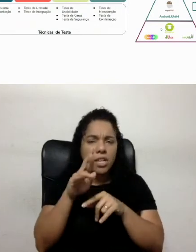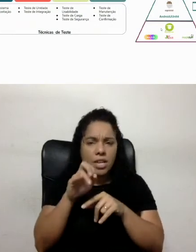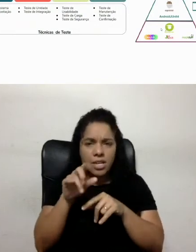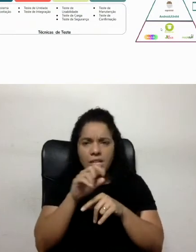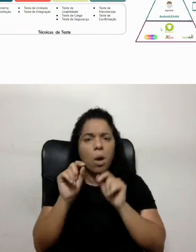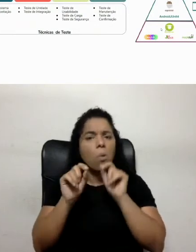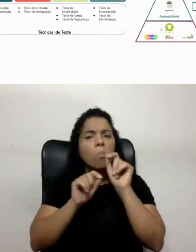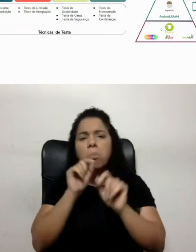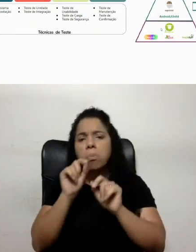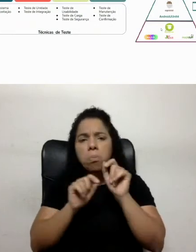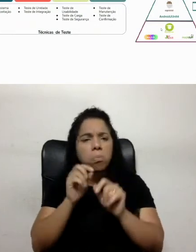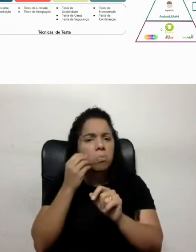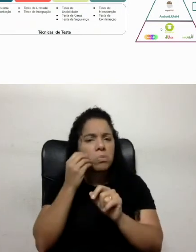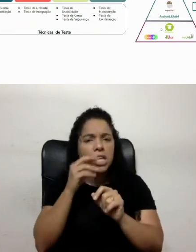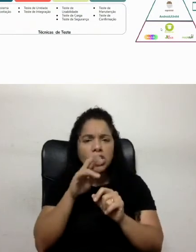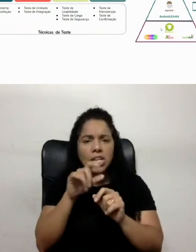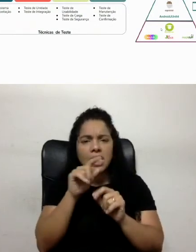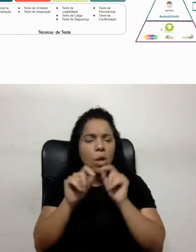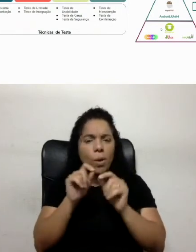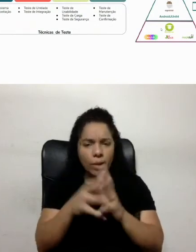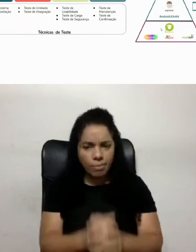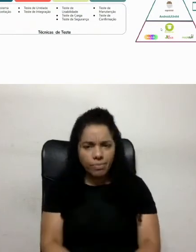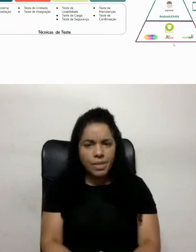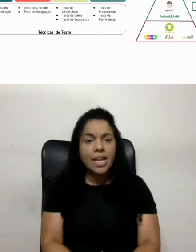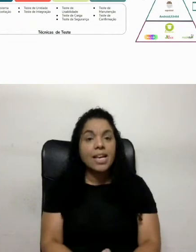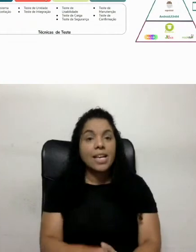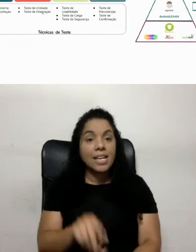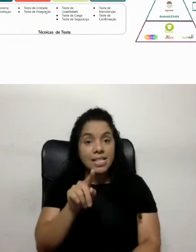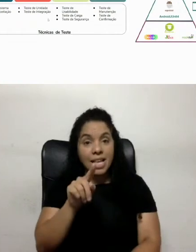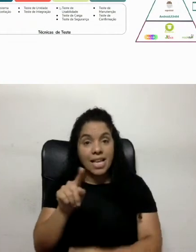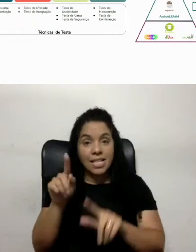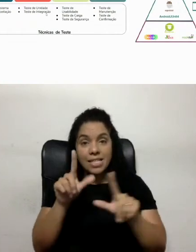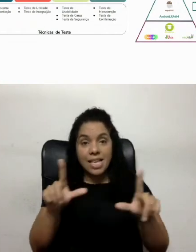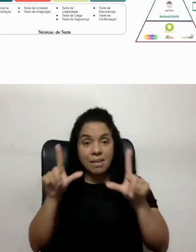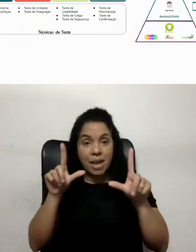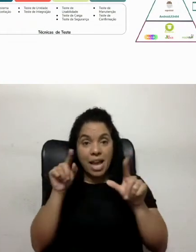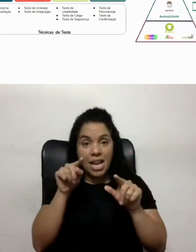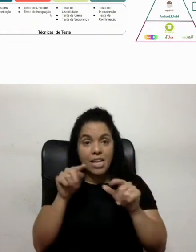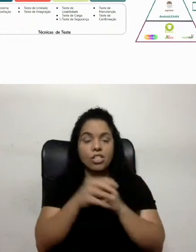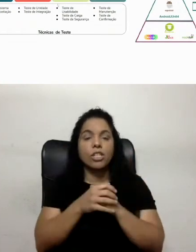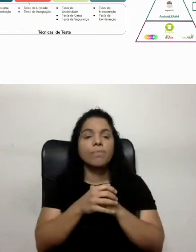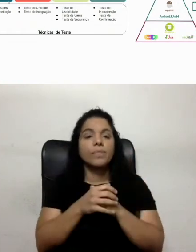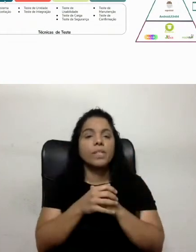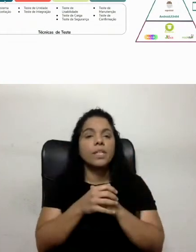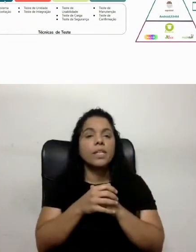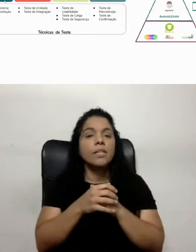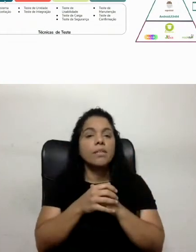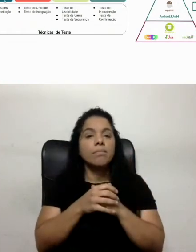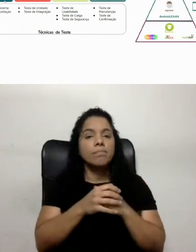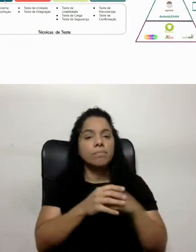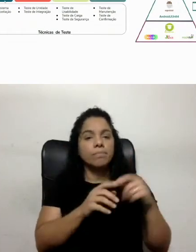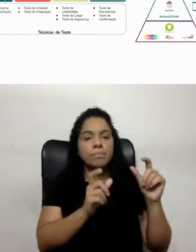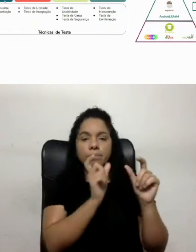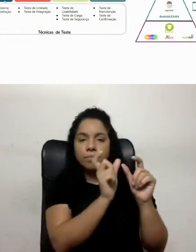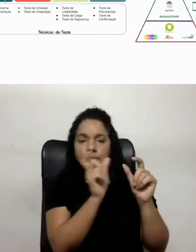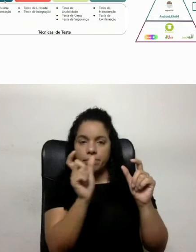O que seria o teste de regressão? Nessa imagem ao lado, essa imagem à esquerda, eu vim falando sobre um pouquinho de